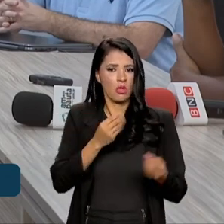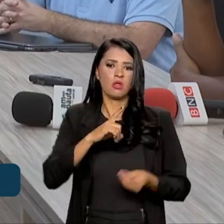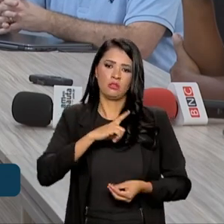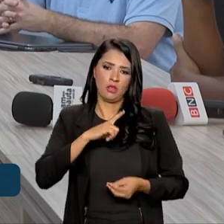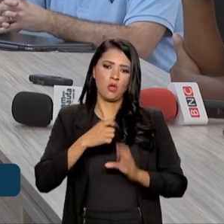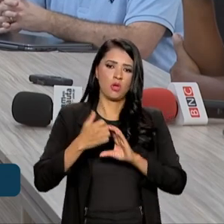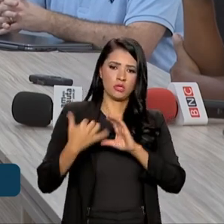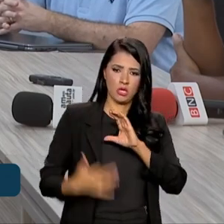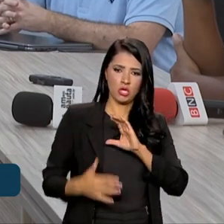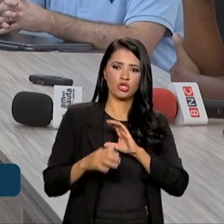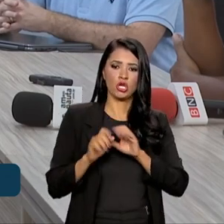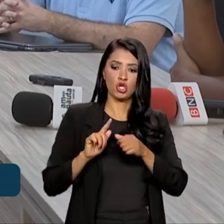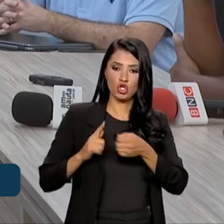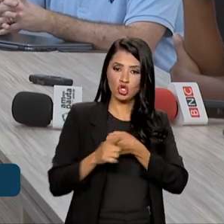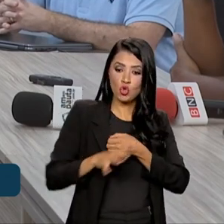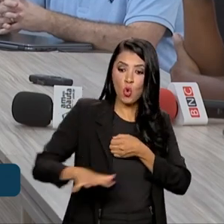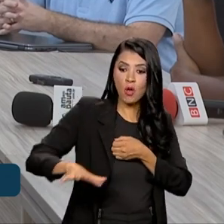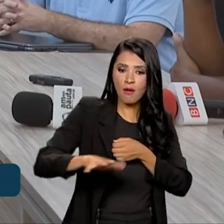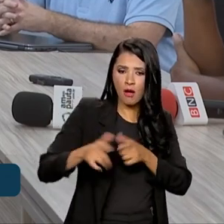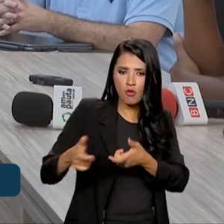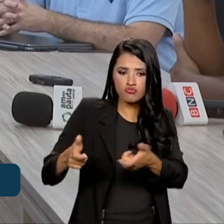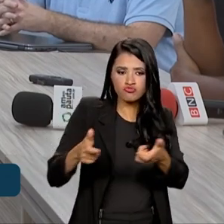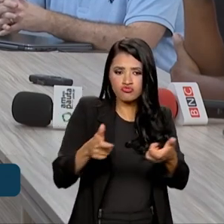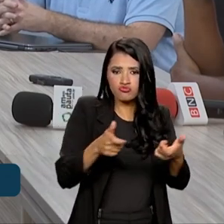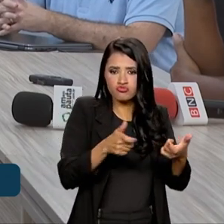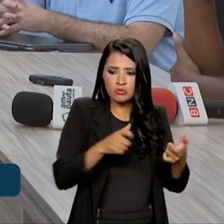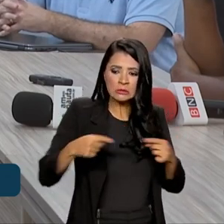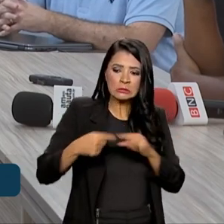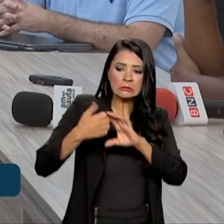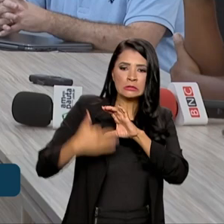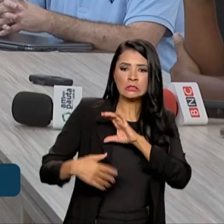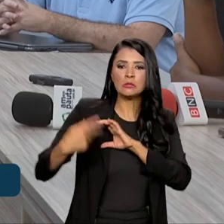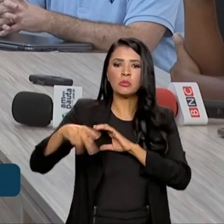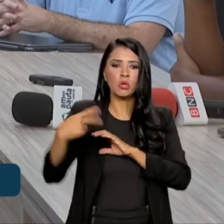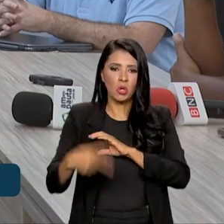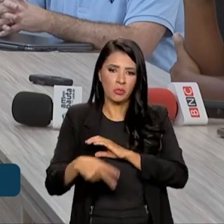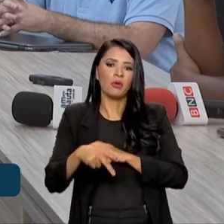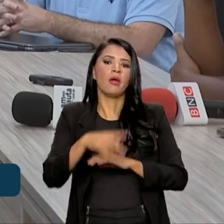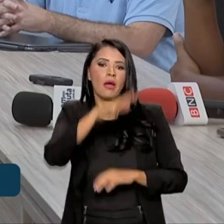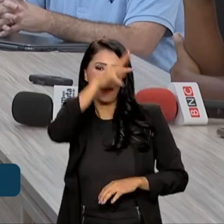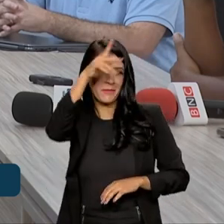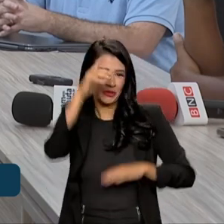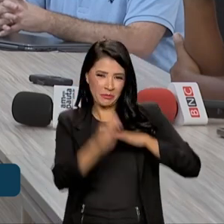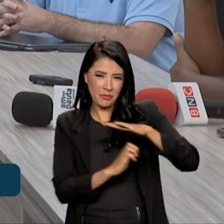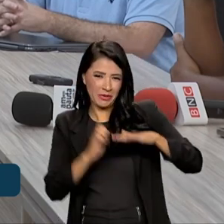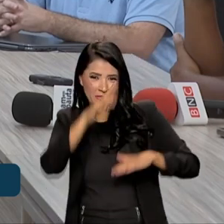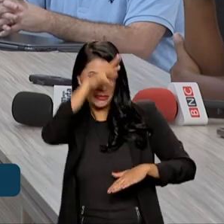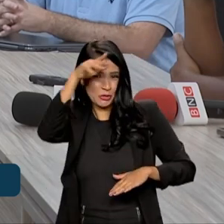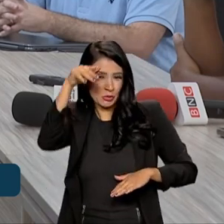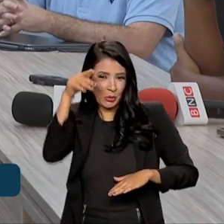uma característica geográfica dessa área que a própria Amazonas Energia não tem